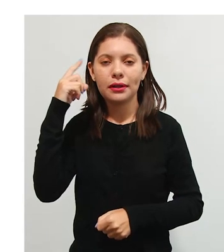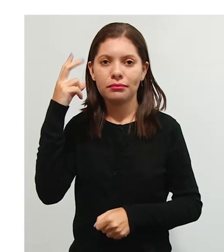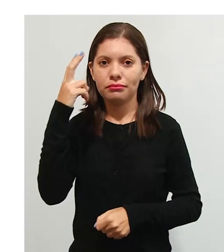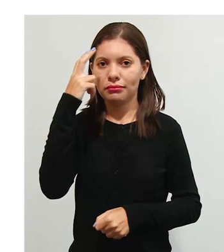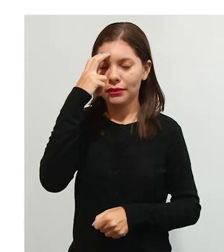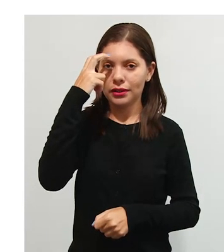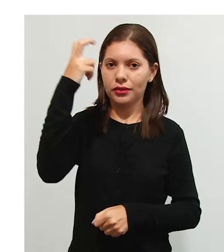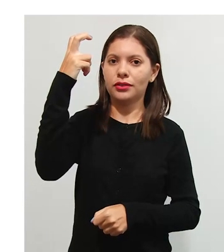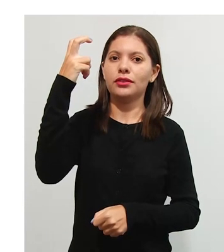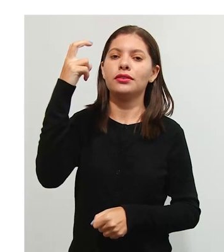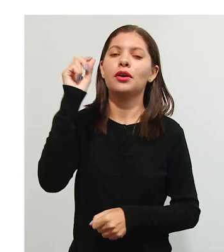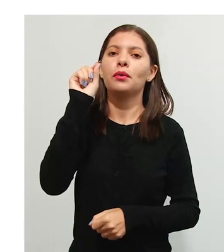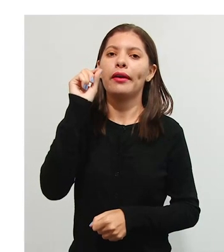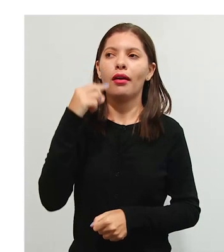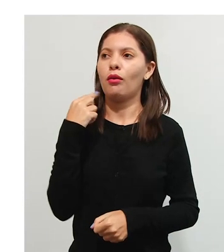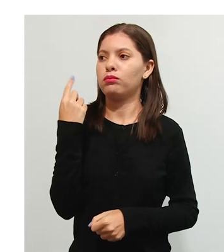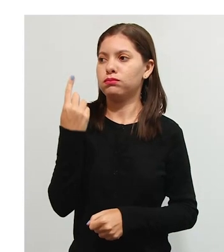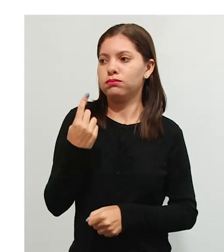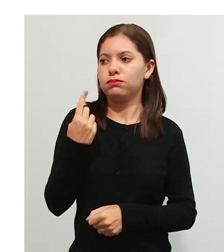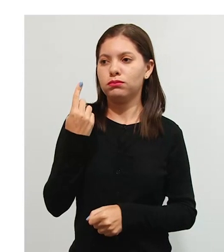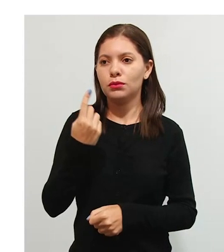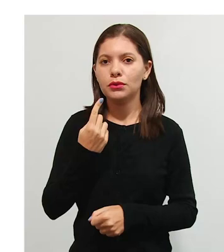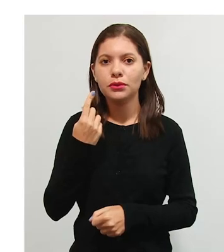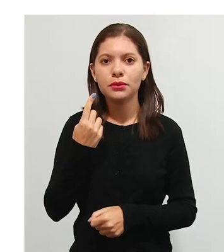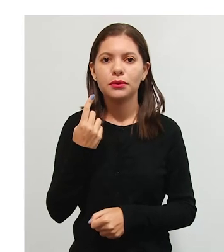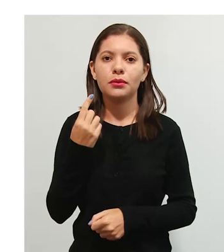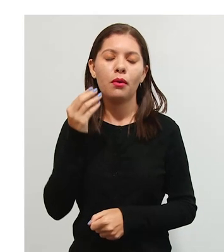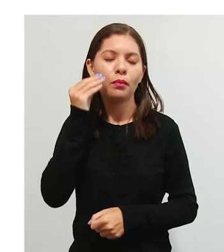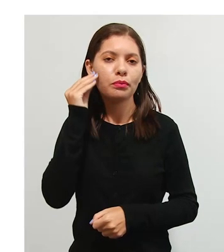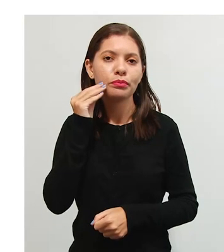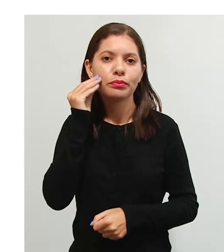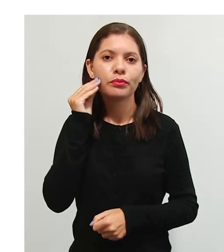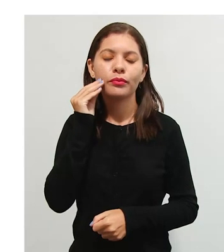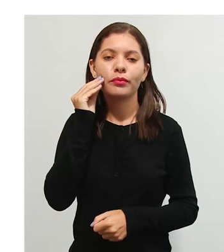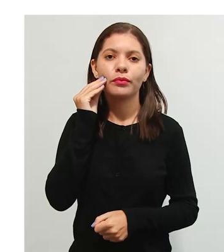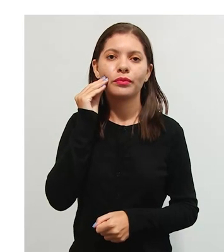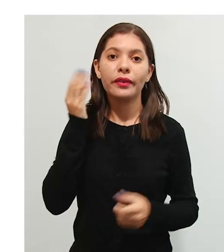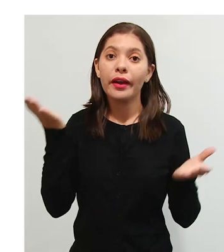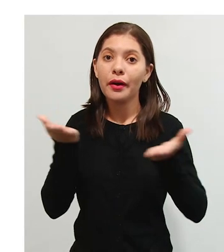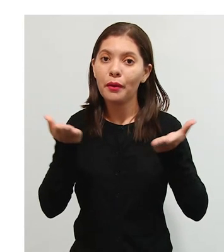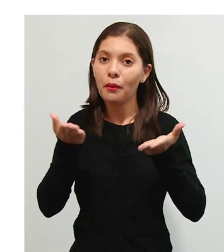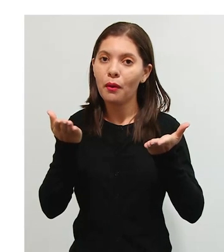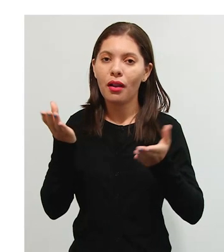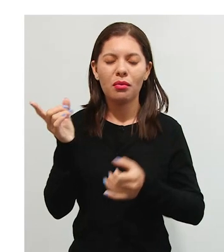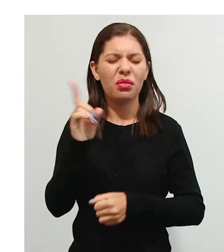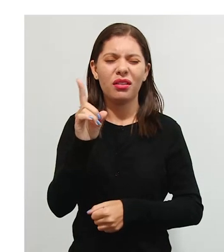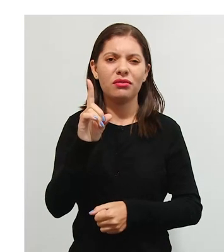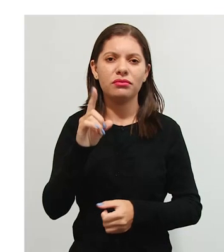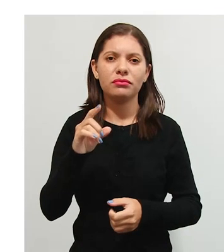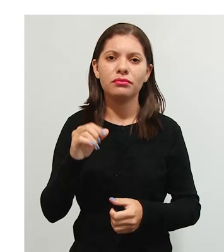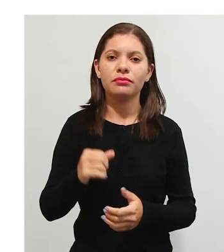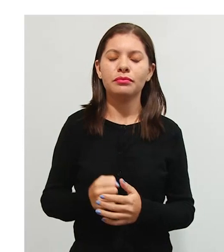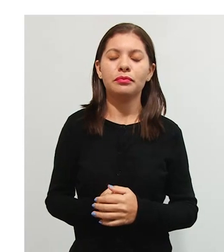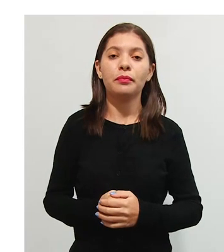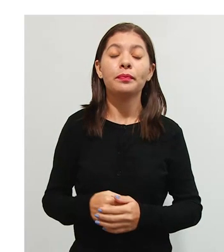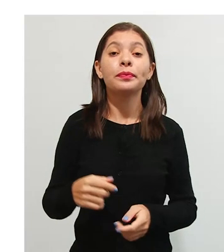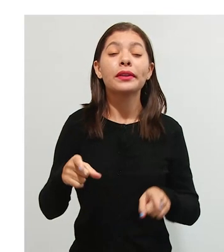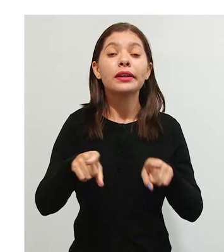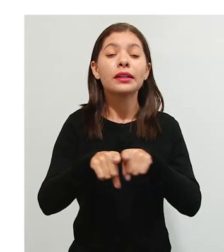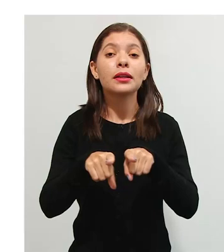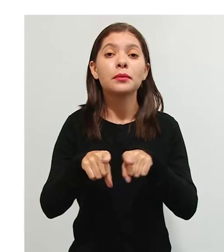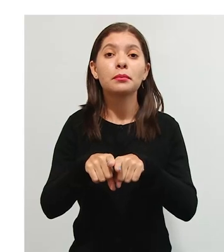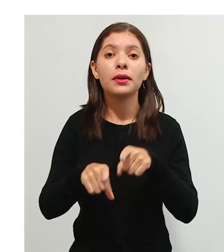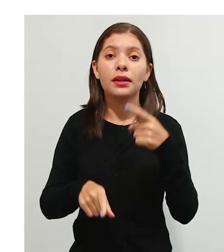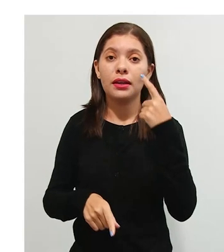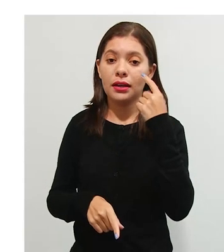único, que poderia ser medido por um teste. E agora a gente já sabe que não. Também aqui na concepção